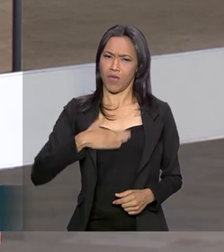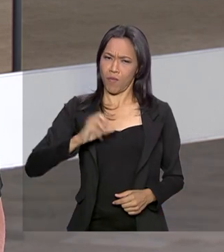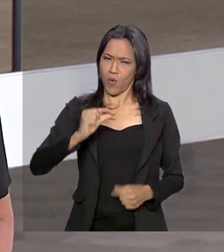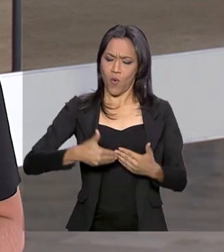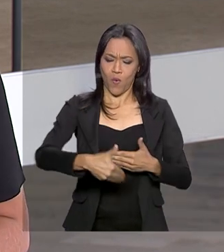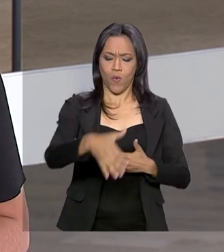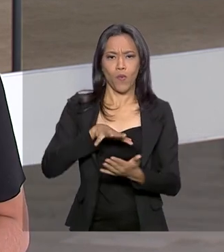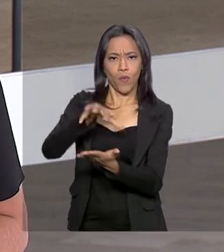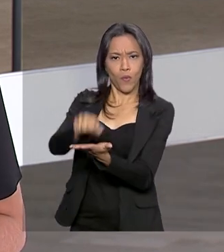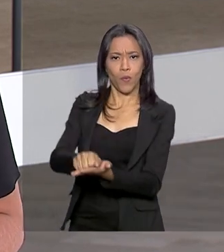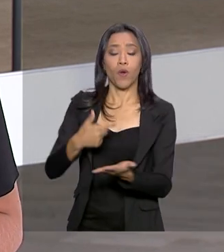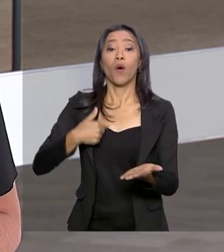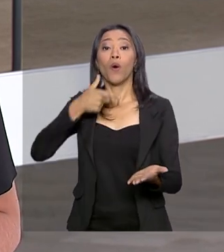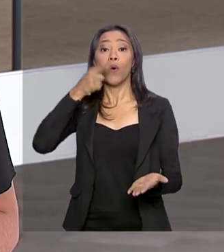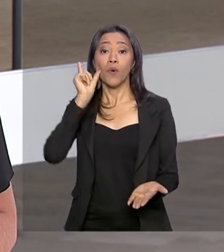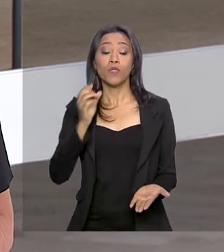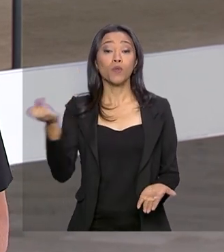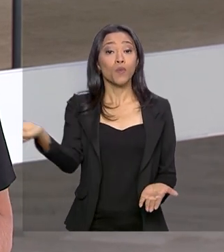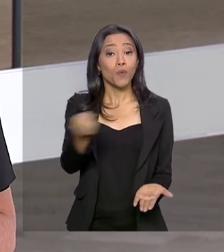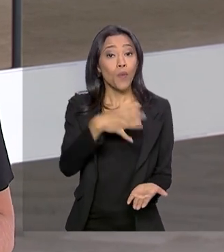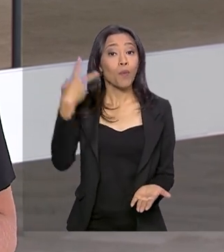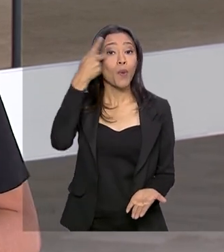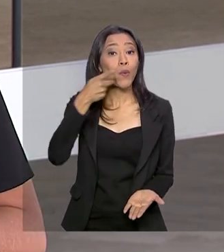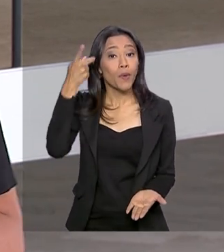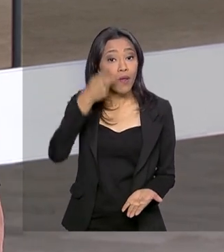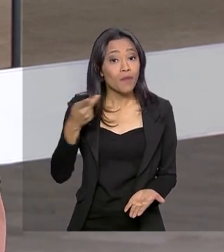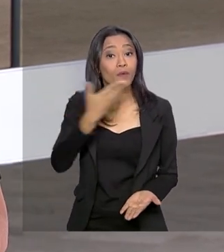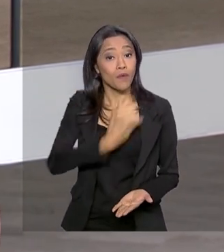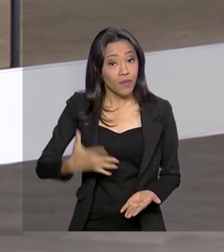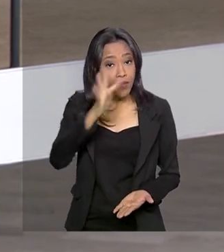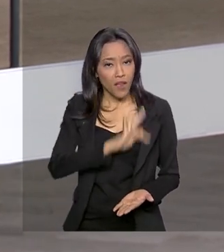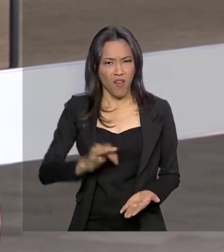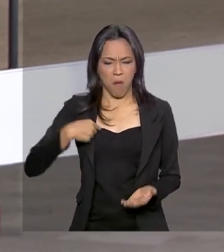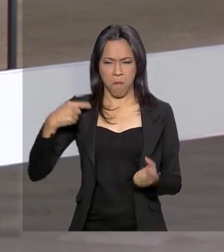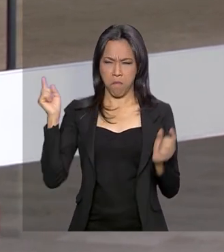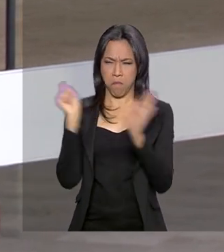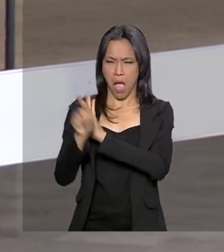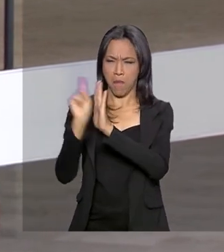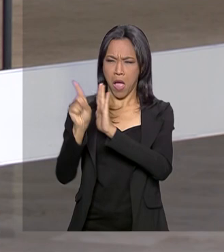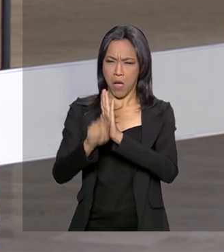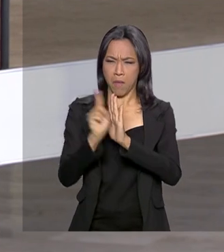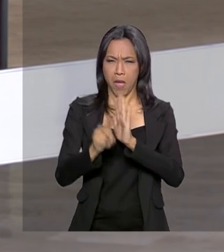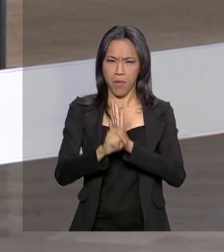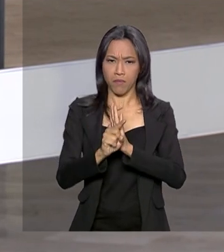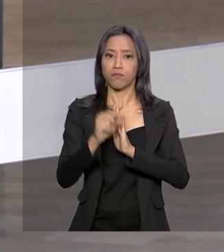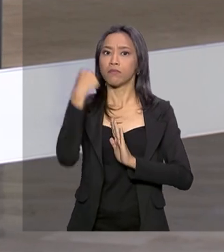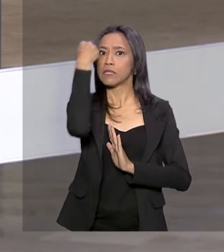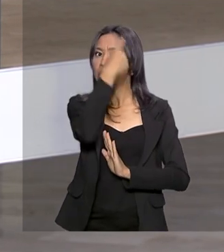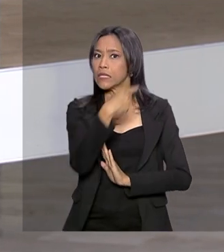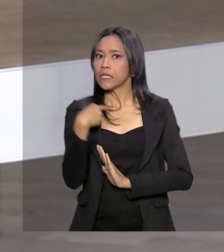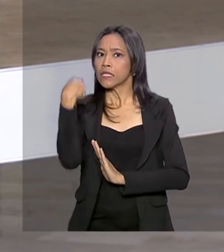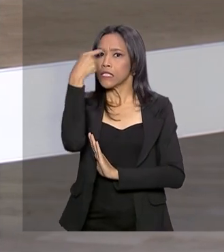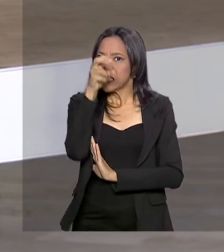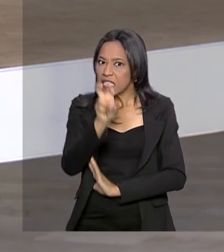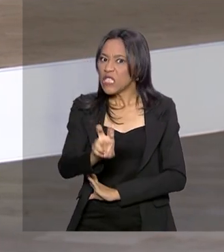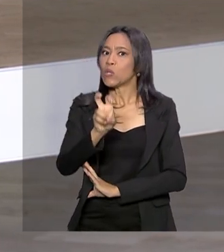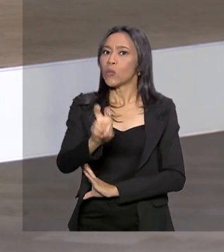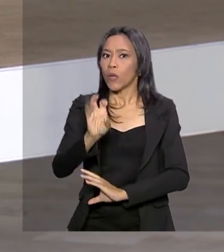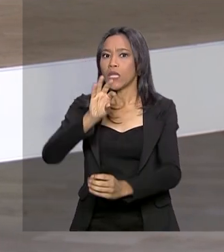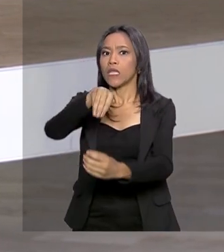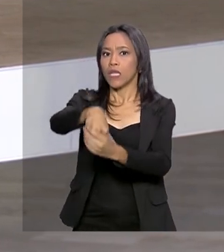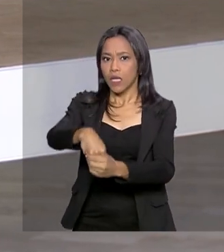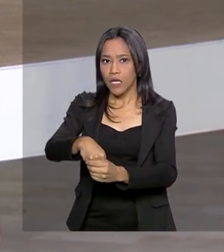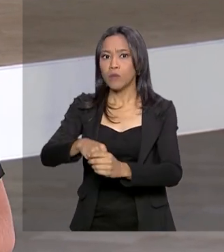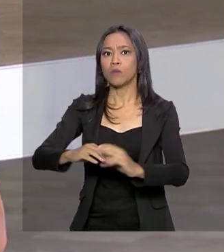Ontem o novo Procurador-Geral da República foi sabatinado por mais de 5 horas na Comissão de Constituição e Justiça do